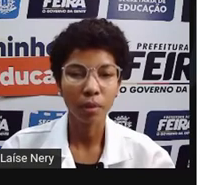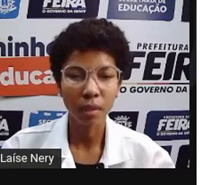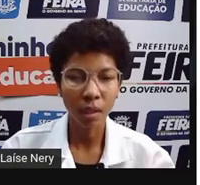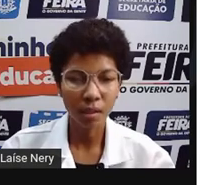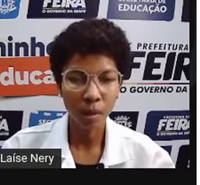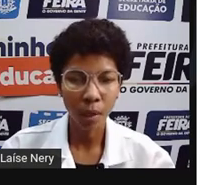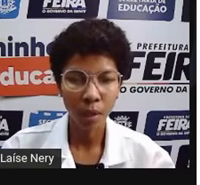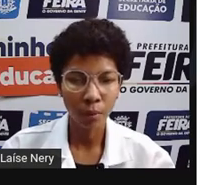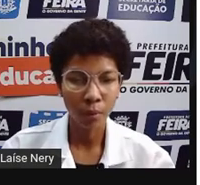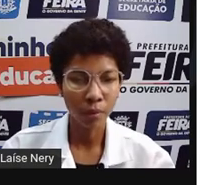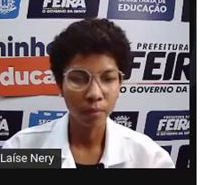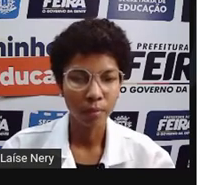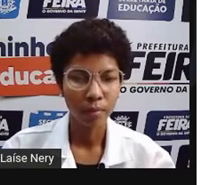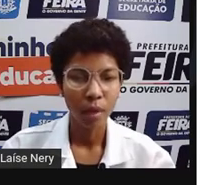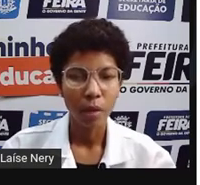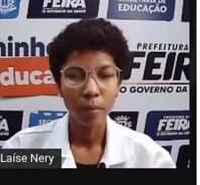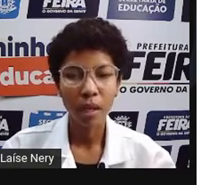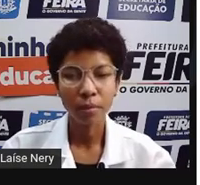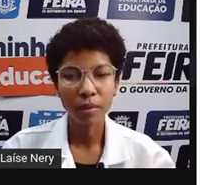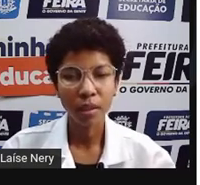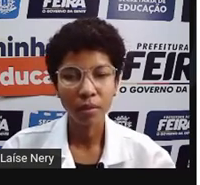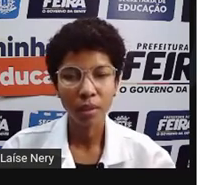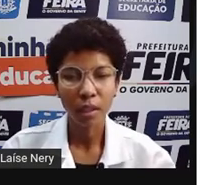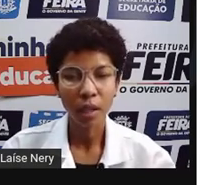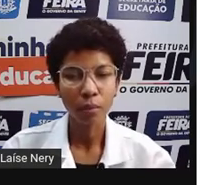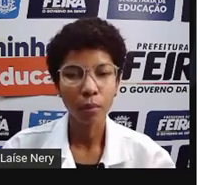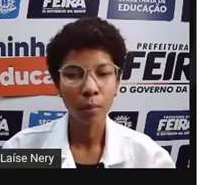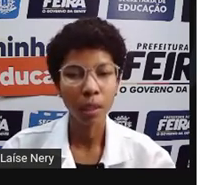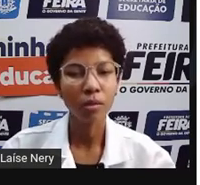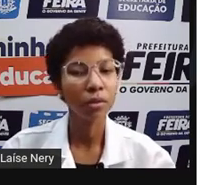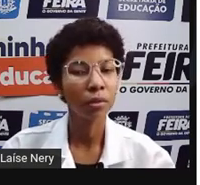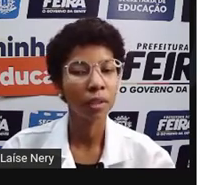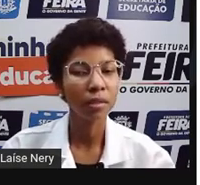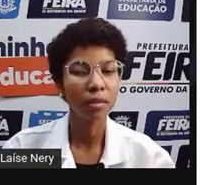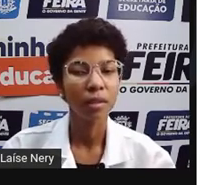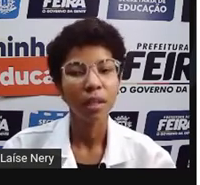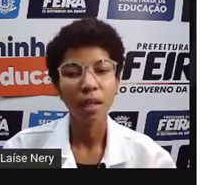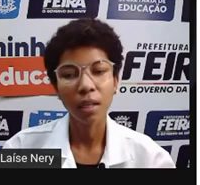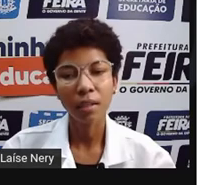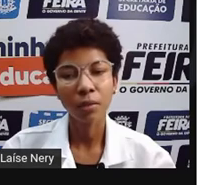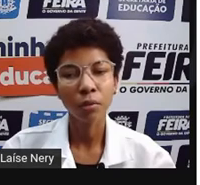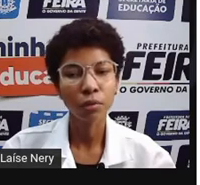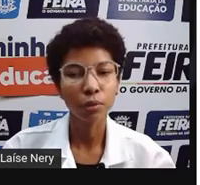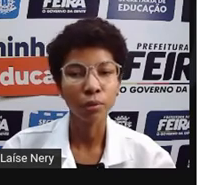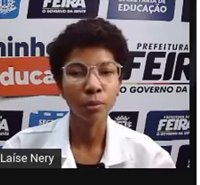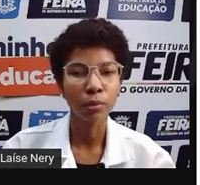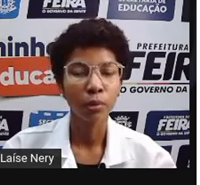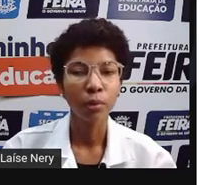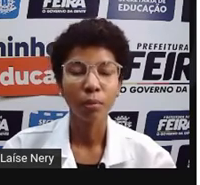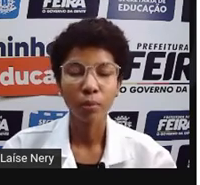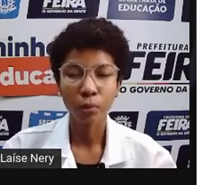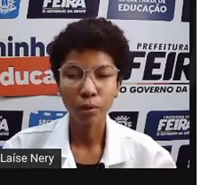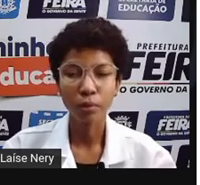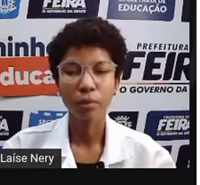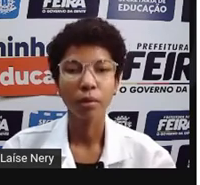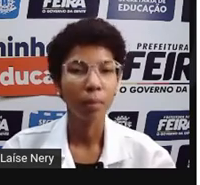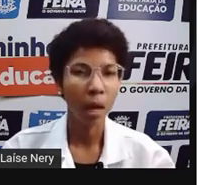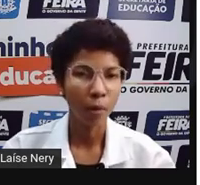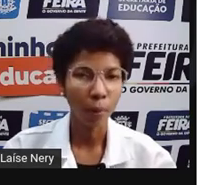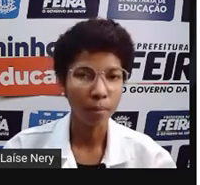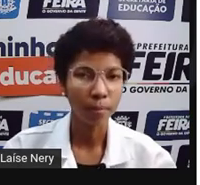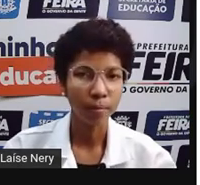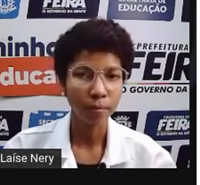uma potência maior, mesmo sendo ligada por menos horas, ele tem um consumo muito